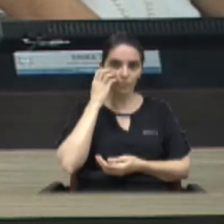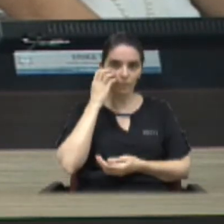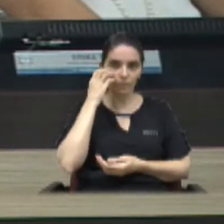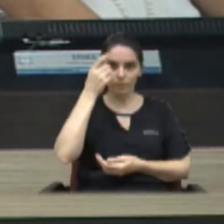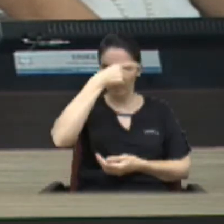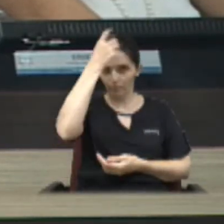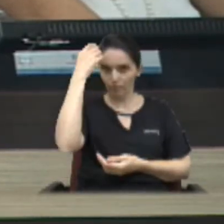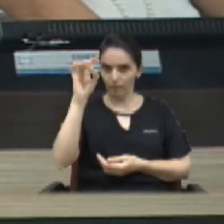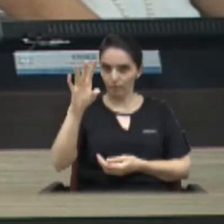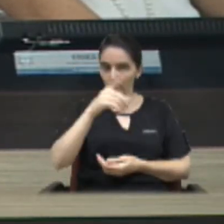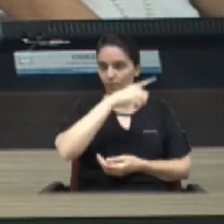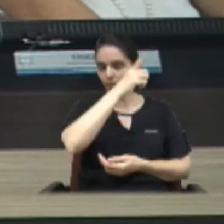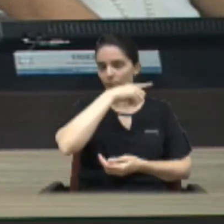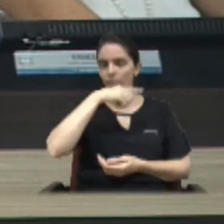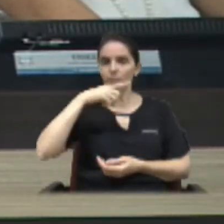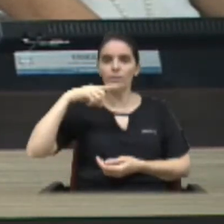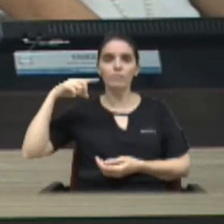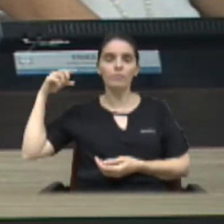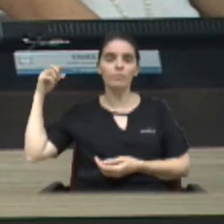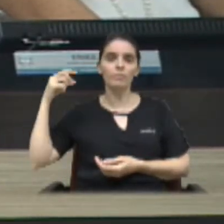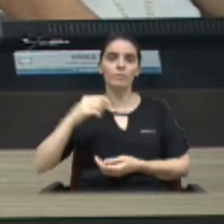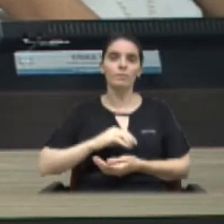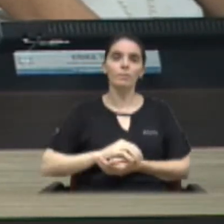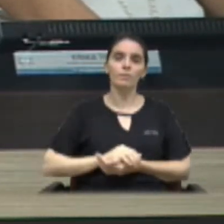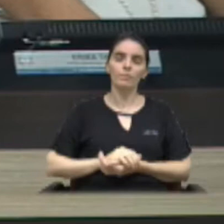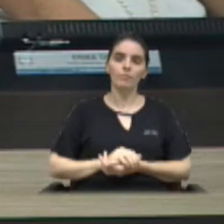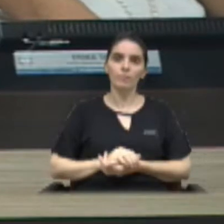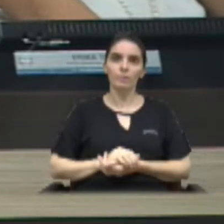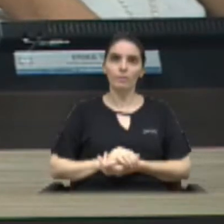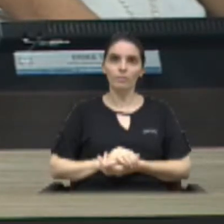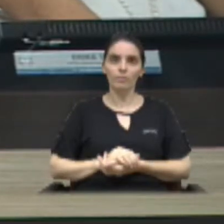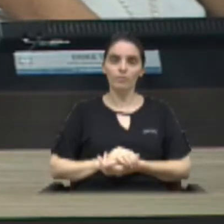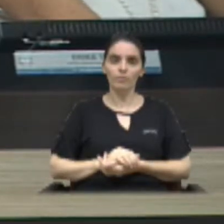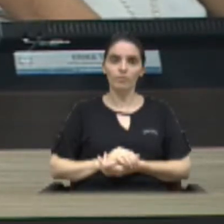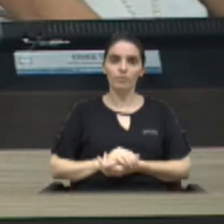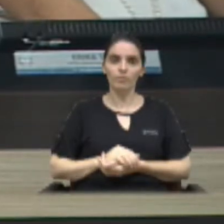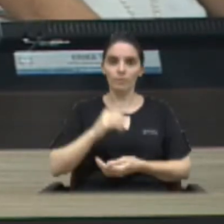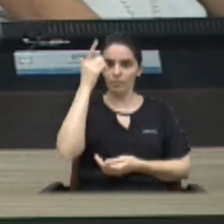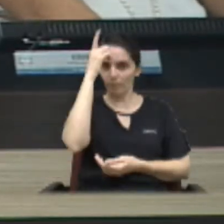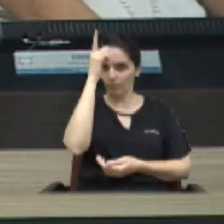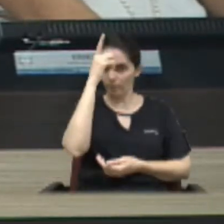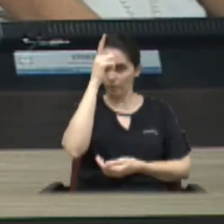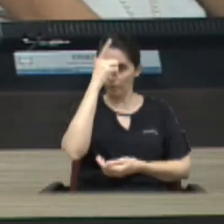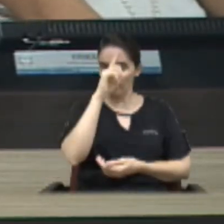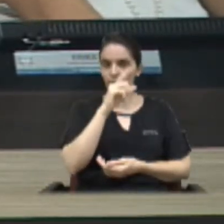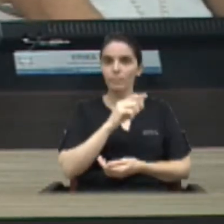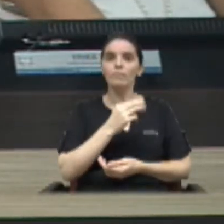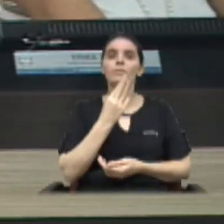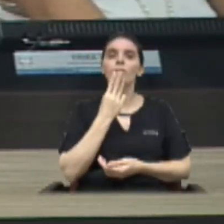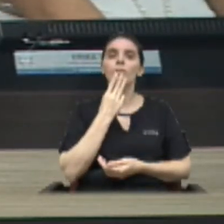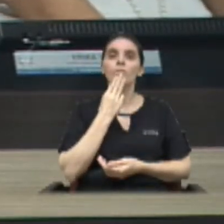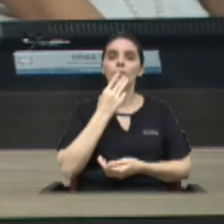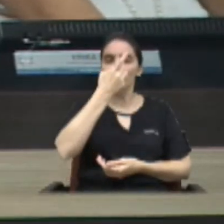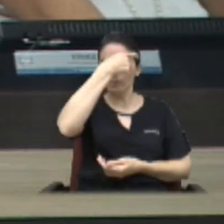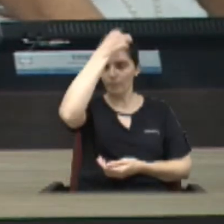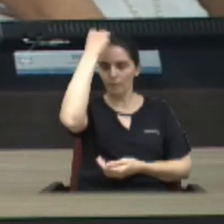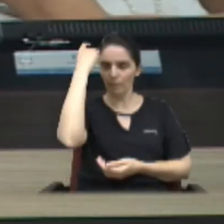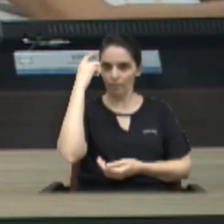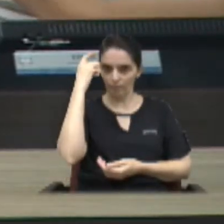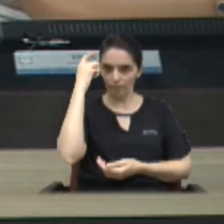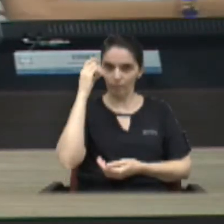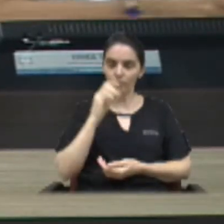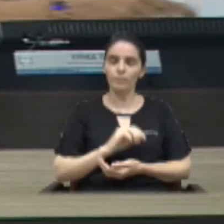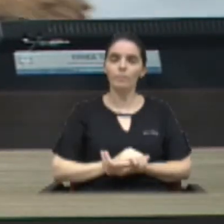Xavier Maira Rosana Gama de Araújo Silva da Costa Sidney Pascotto Wagner Barbosa e Wagner de Souza